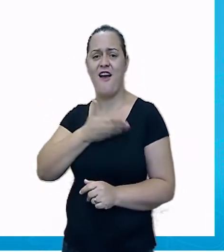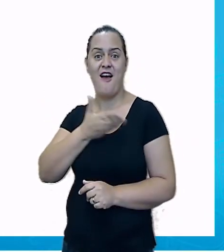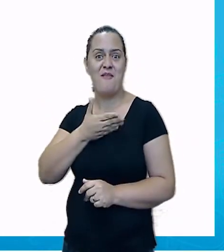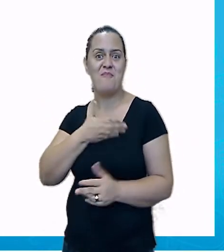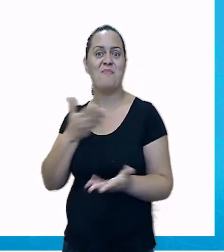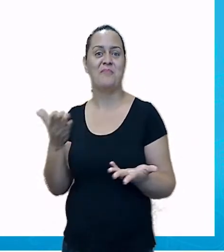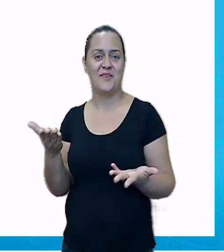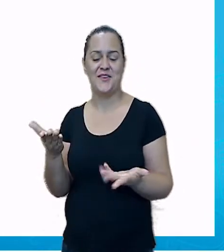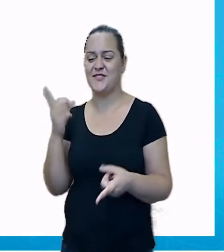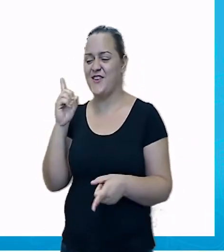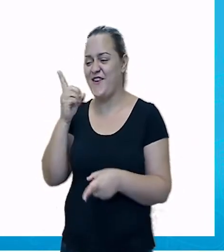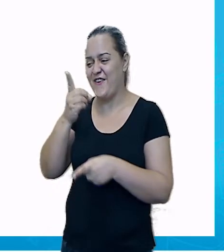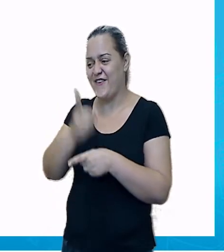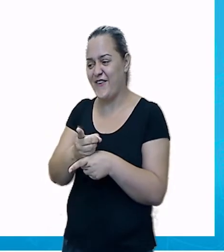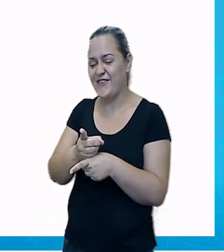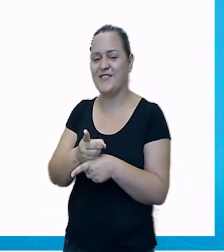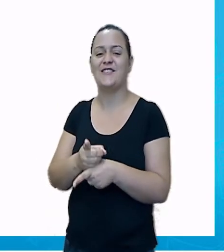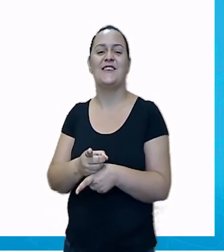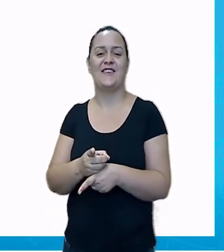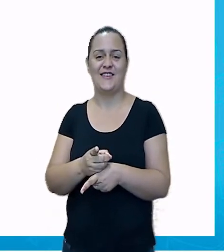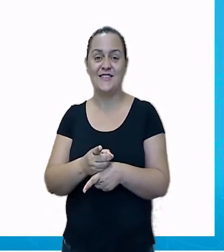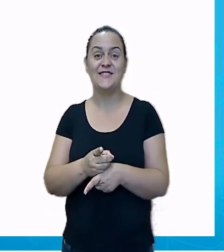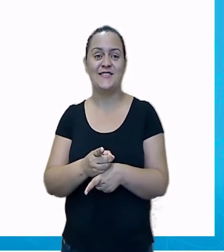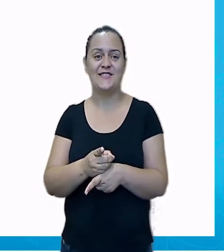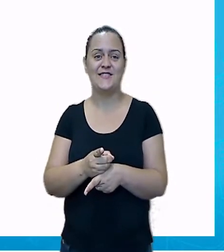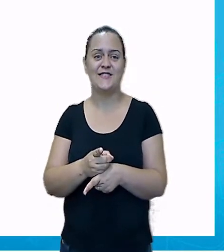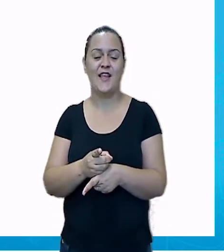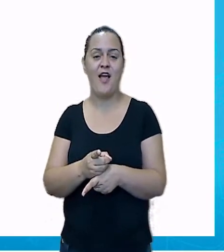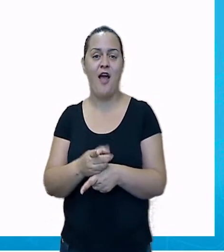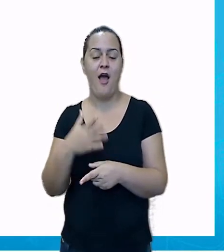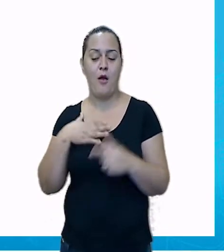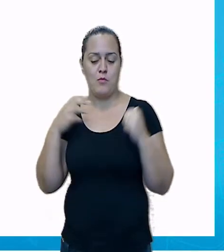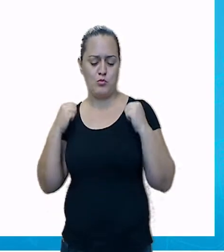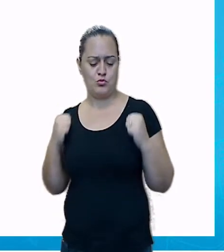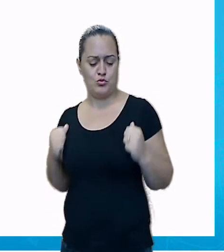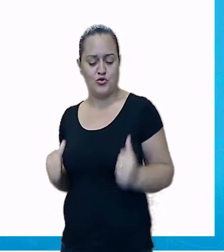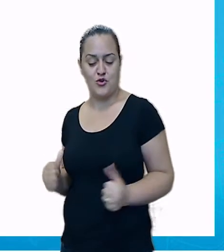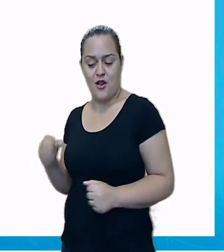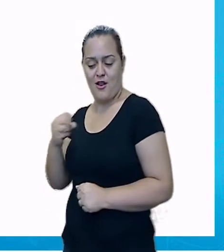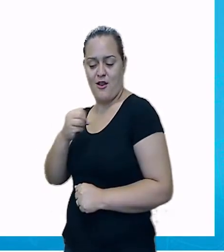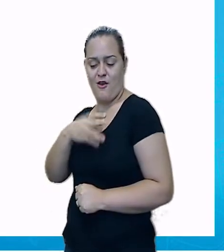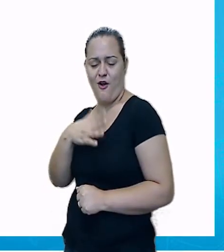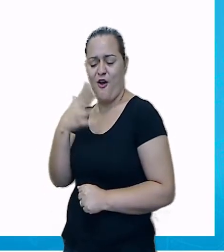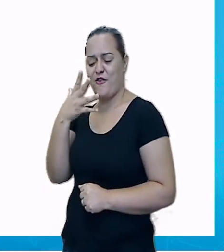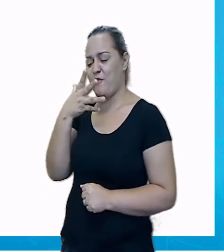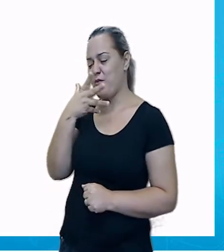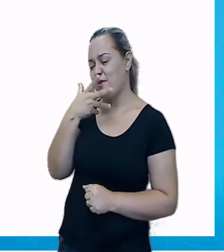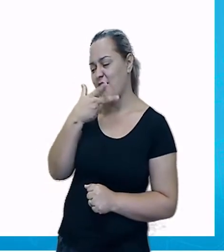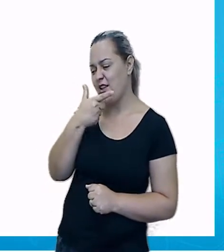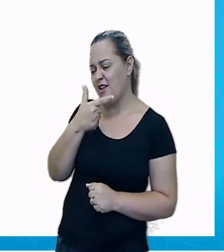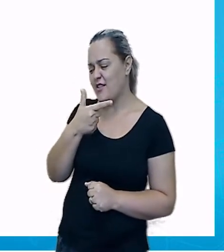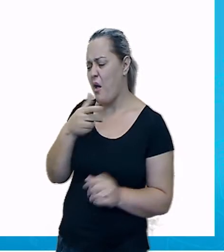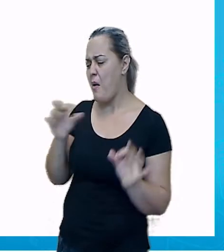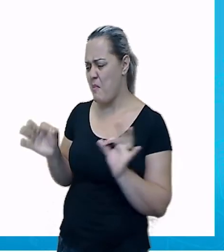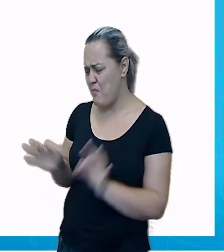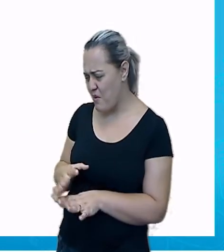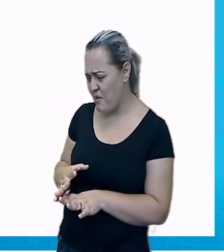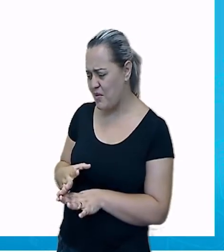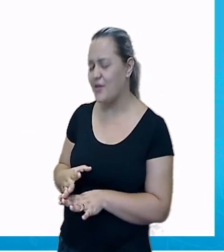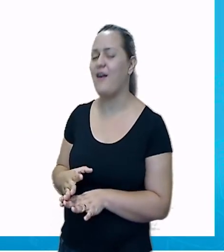Teodora. Isso mesmo. Será que a minha mochila nova, lindinha, vai estar pronta?